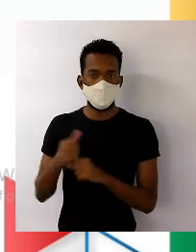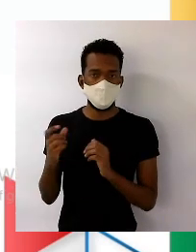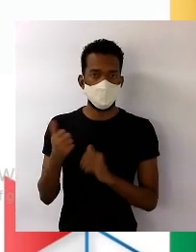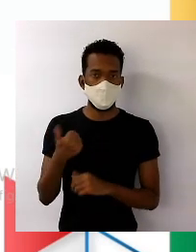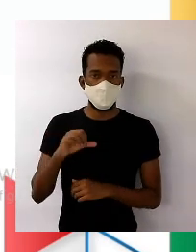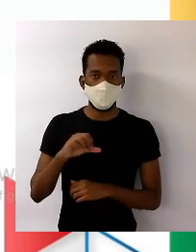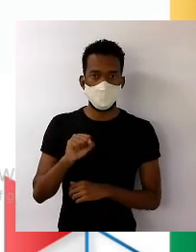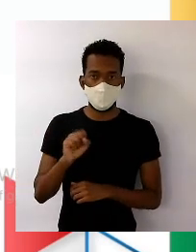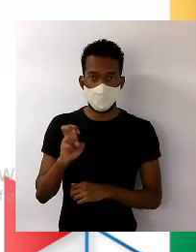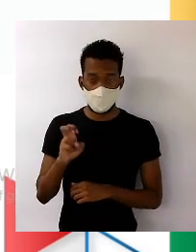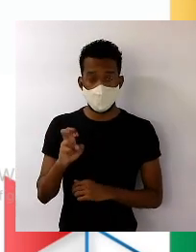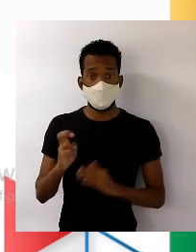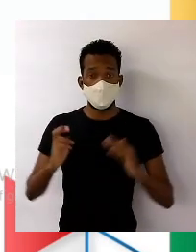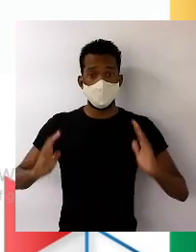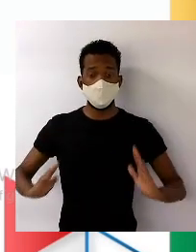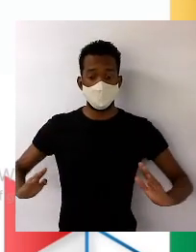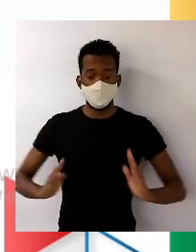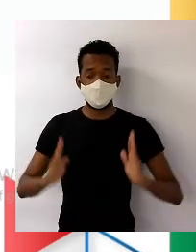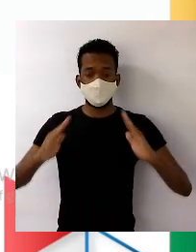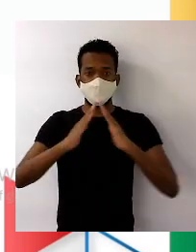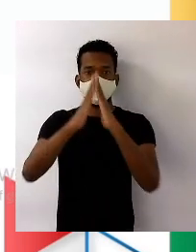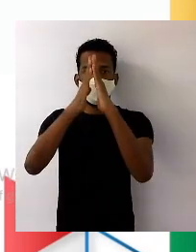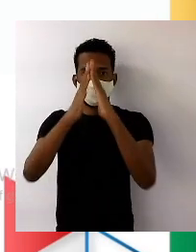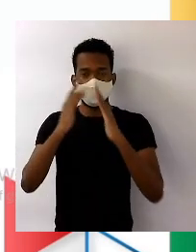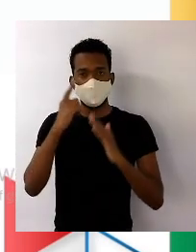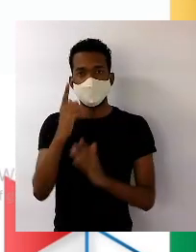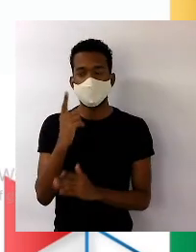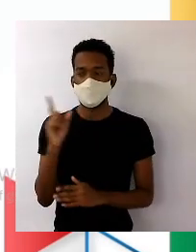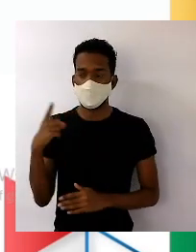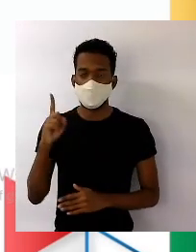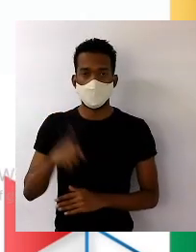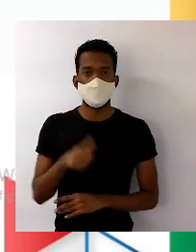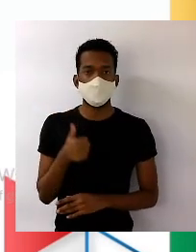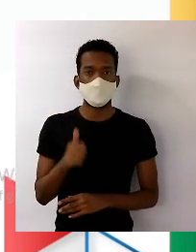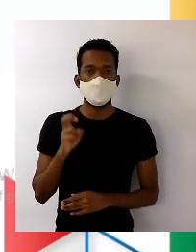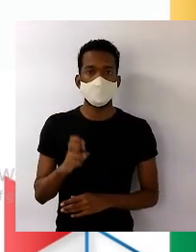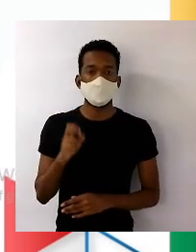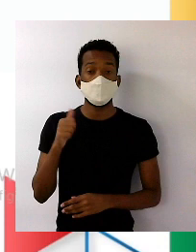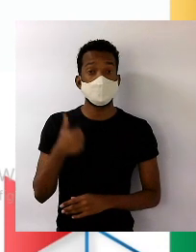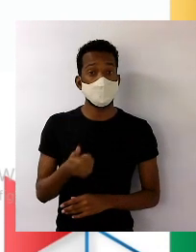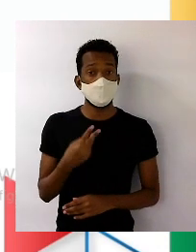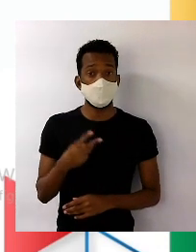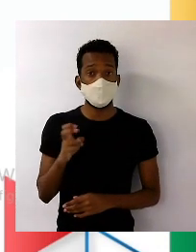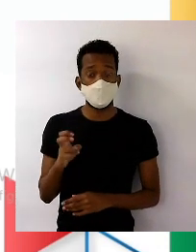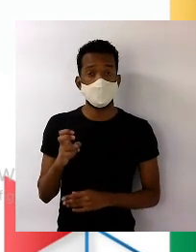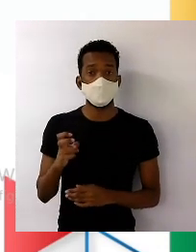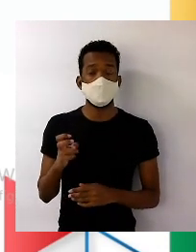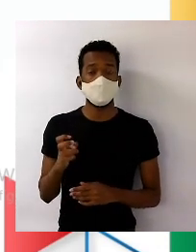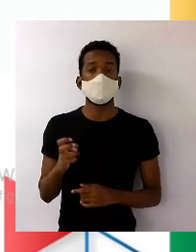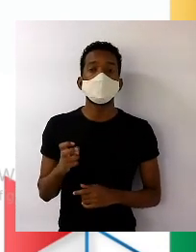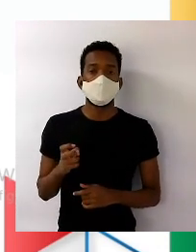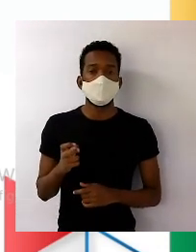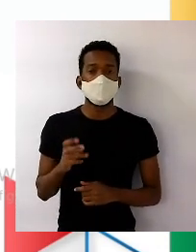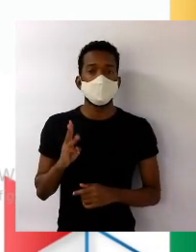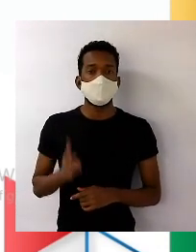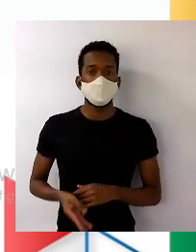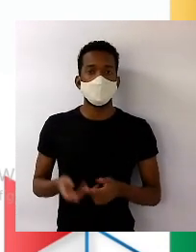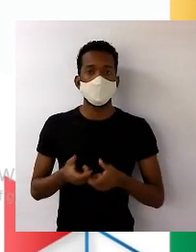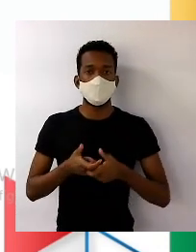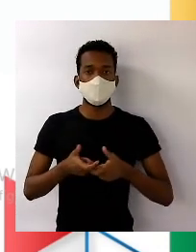em 85, a população era de 135 milhões de habitantes. A gente já teve um aumento bem